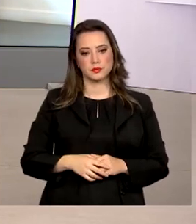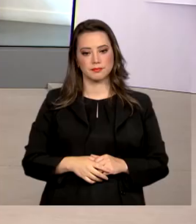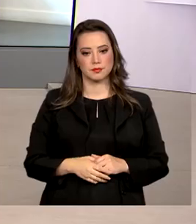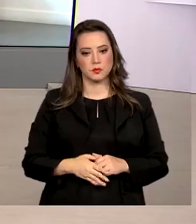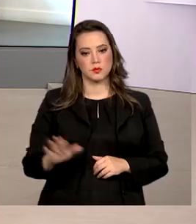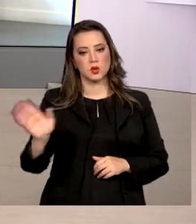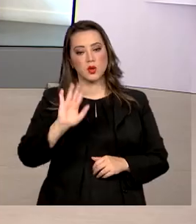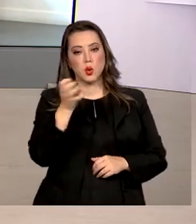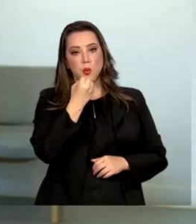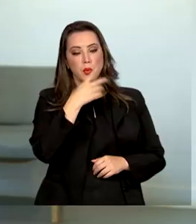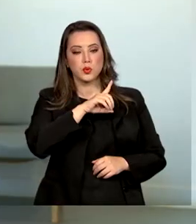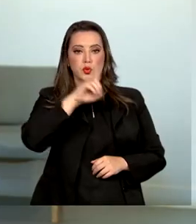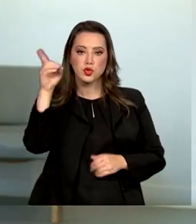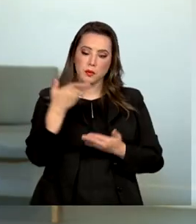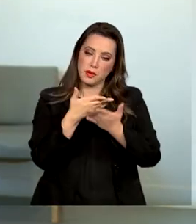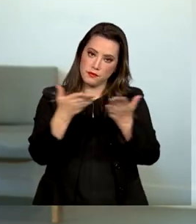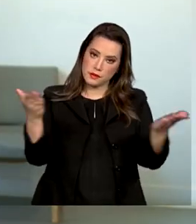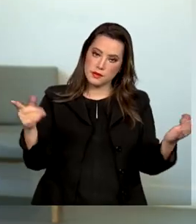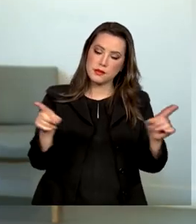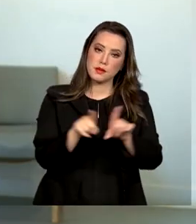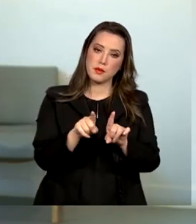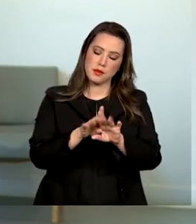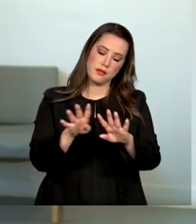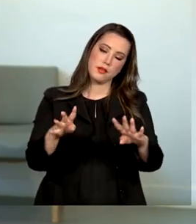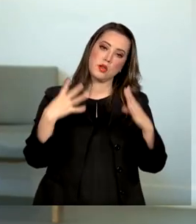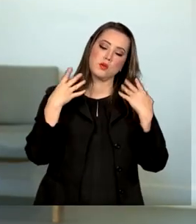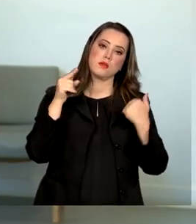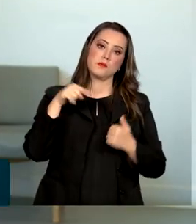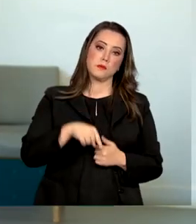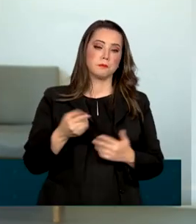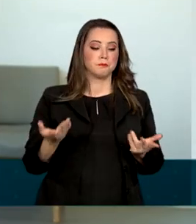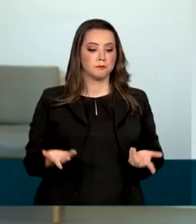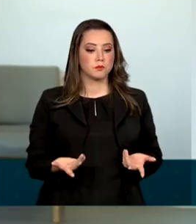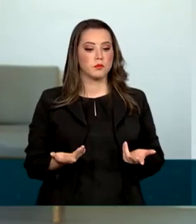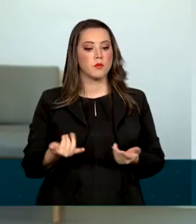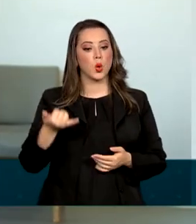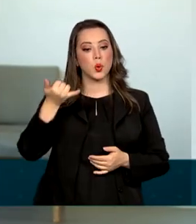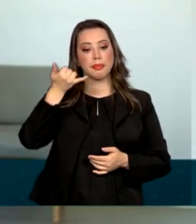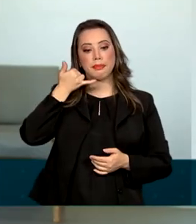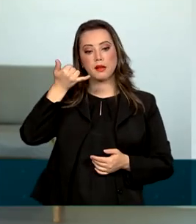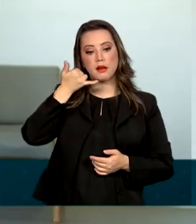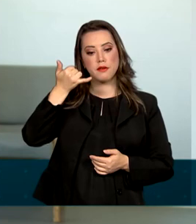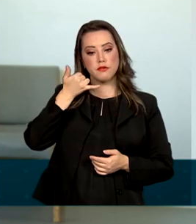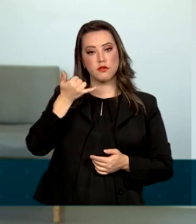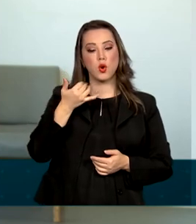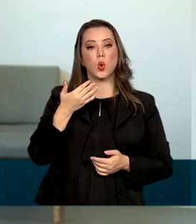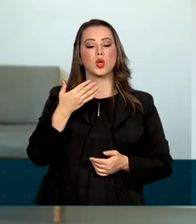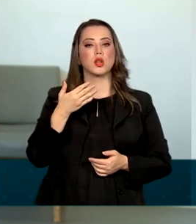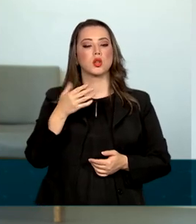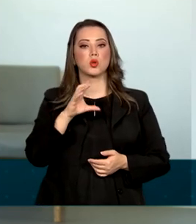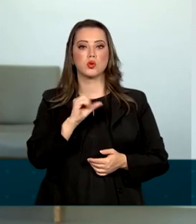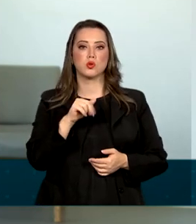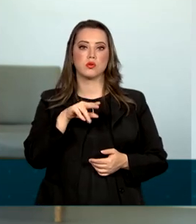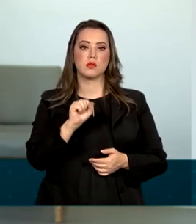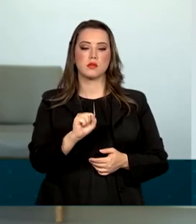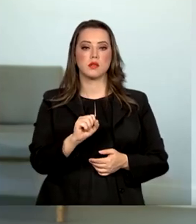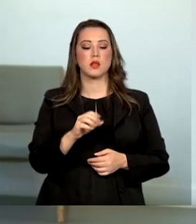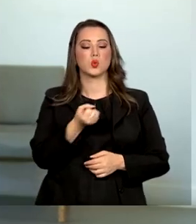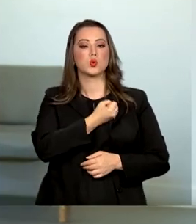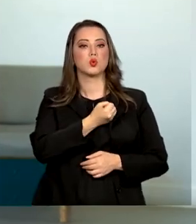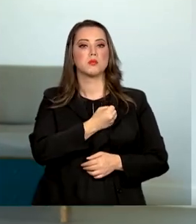Bom dia, Renata. Bom dia pra você também, que acompanha a gente. O atendimento pelo Disque Censo é feito pelo número